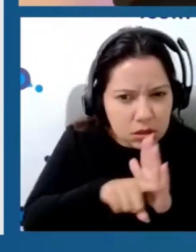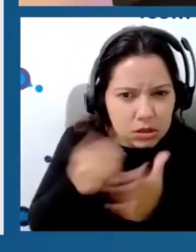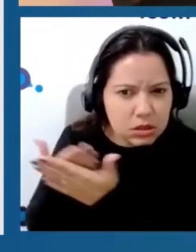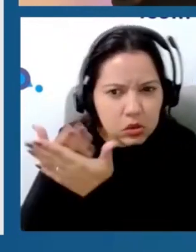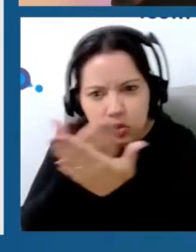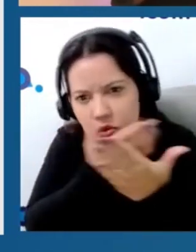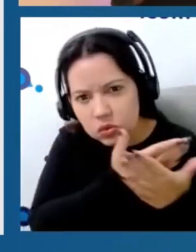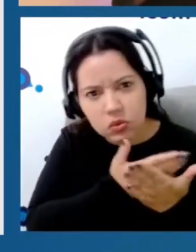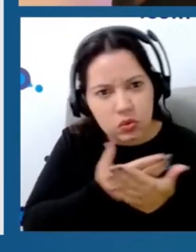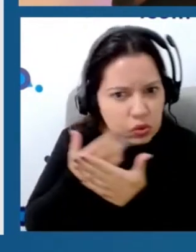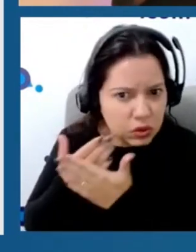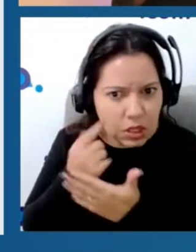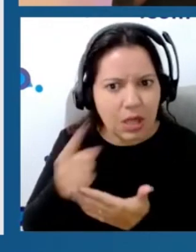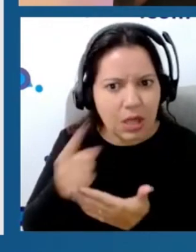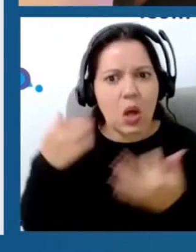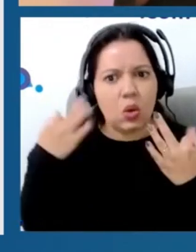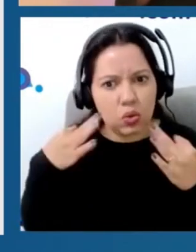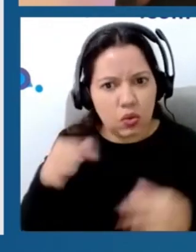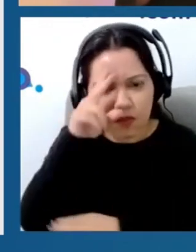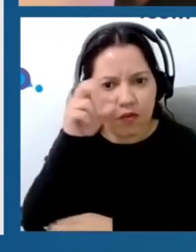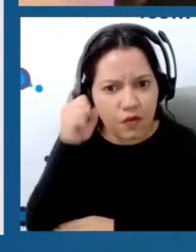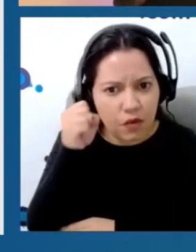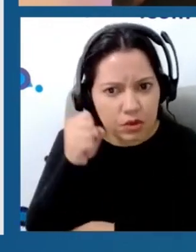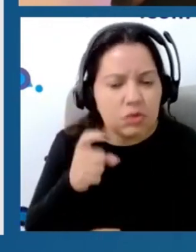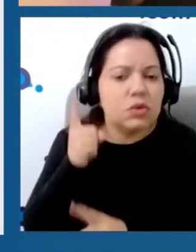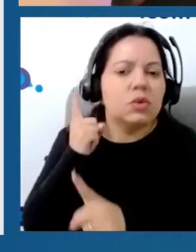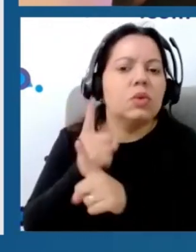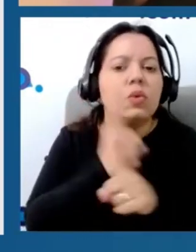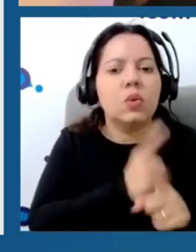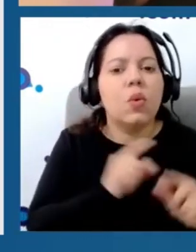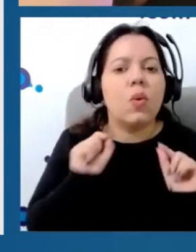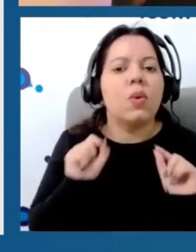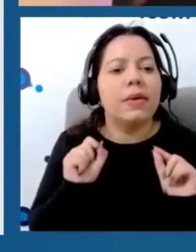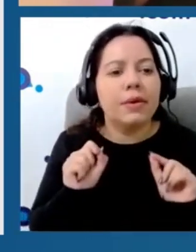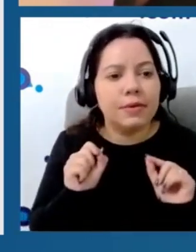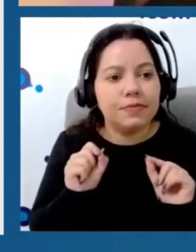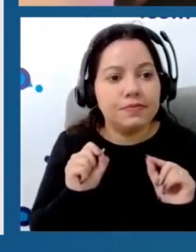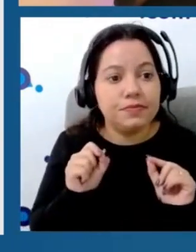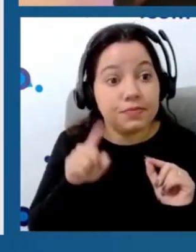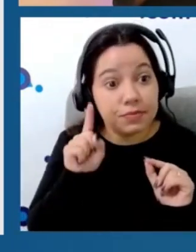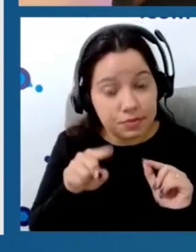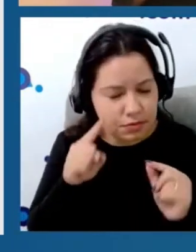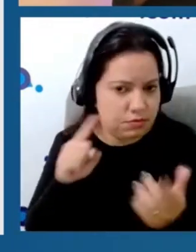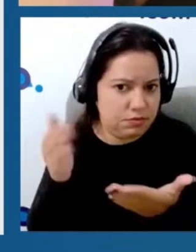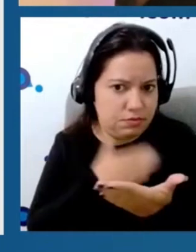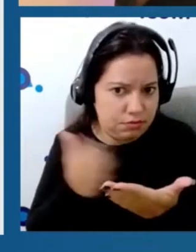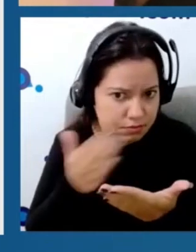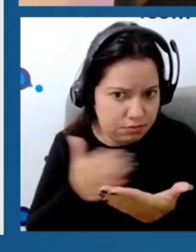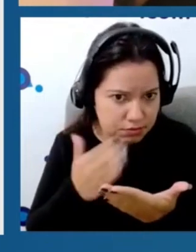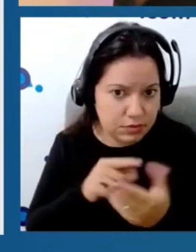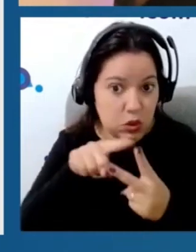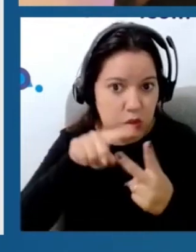específica de dor lombar, o que nós encontramos aqui são algumas Cochrane Reviews, incluindo dois